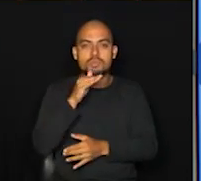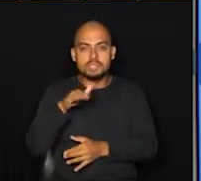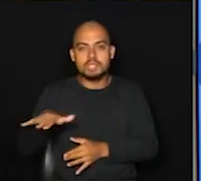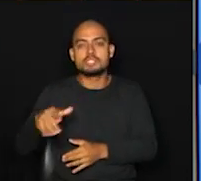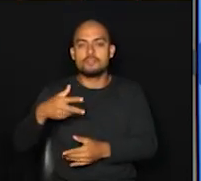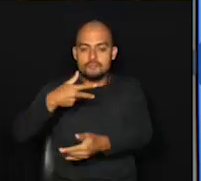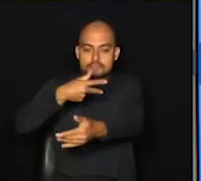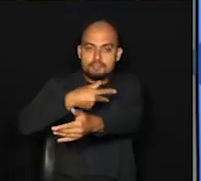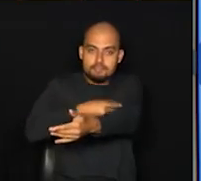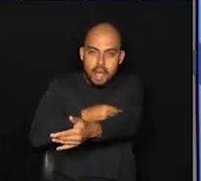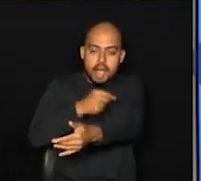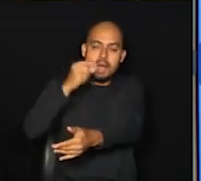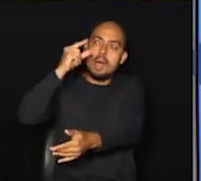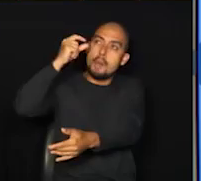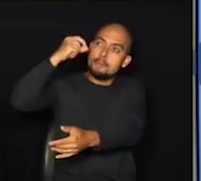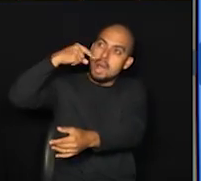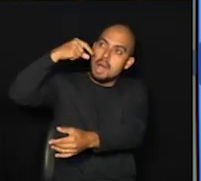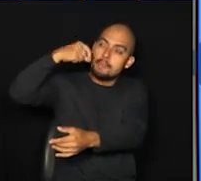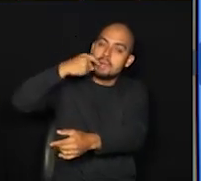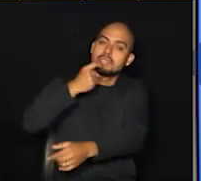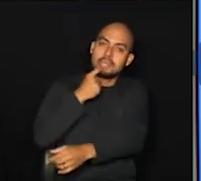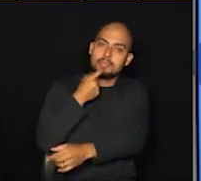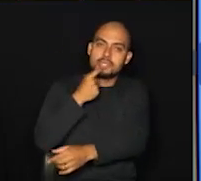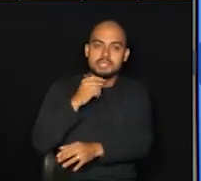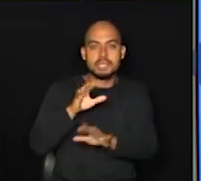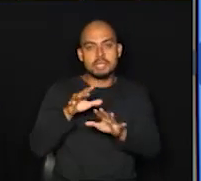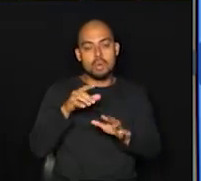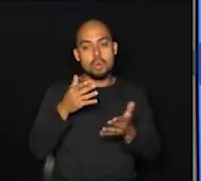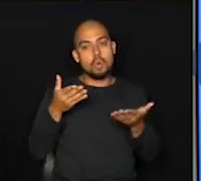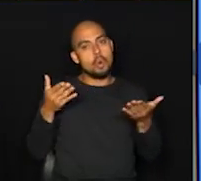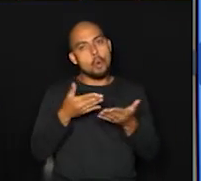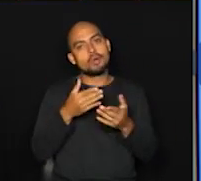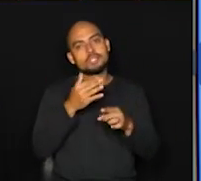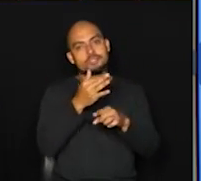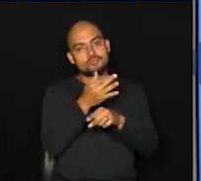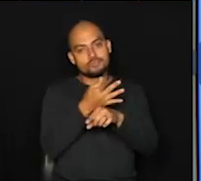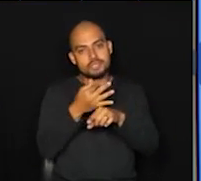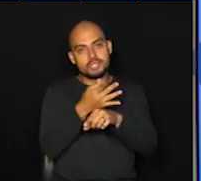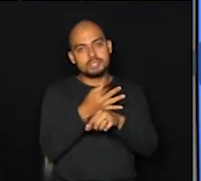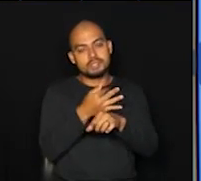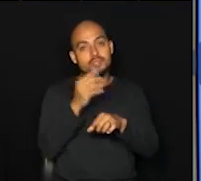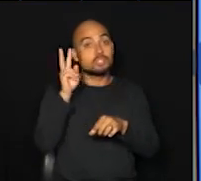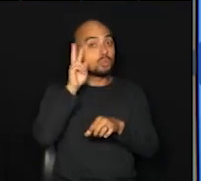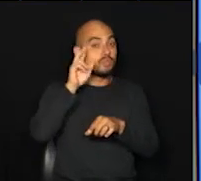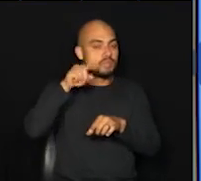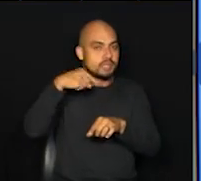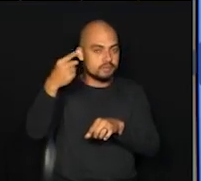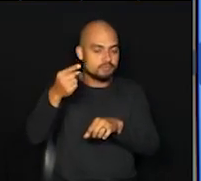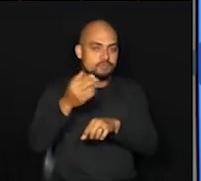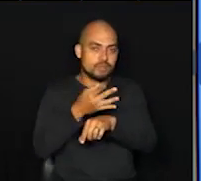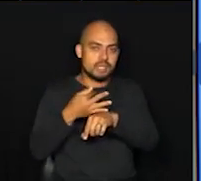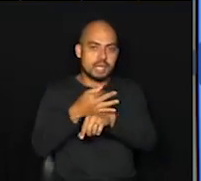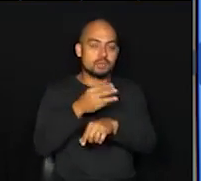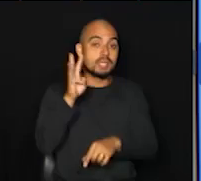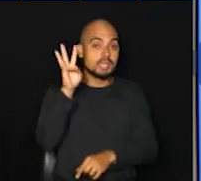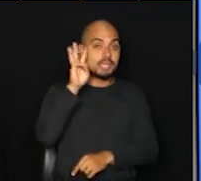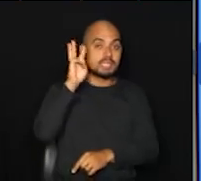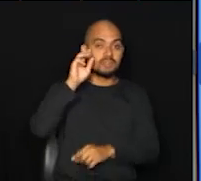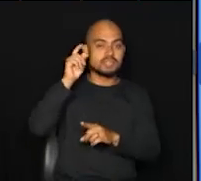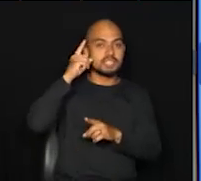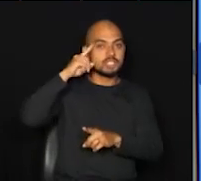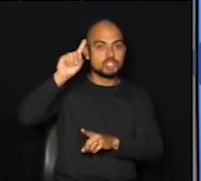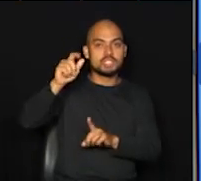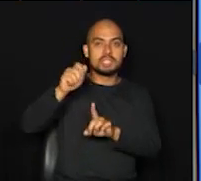em Campinas. Então, a gente está hoje com um ponto facultativo, segunda-feira é feriado, terça-feira, dia 3 de novembro.